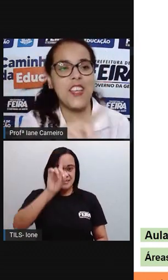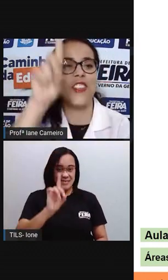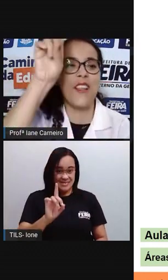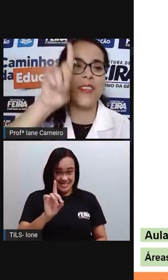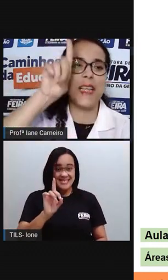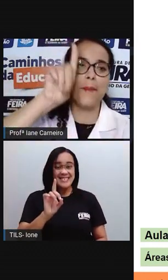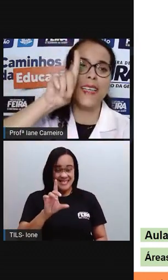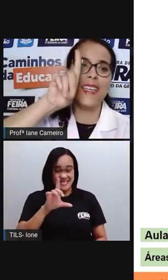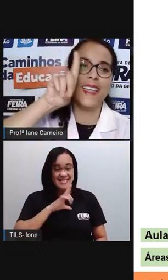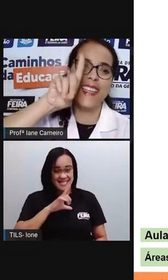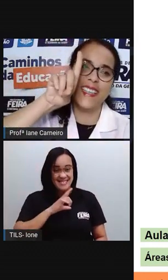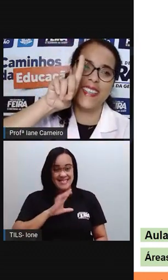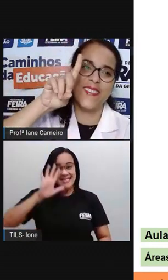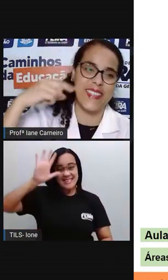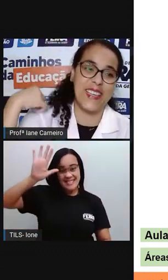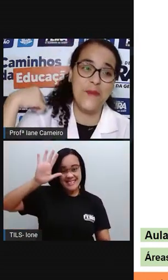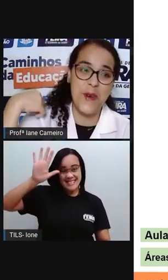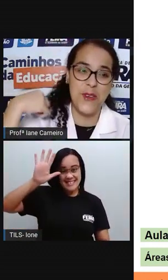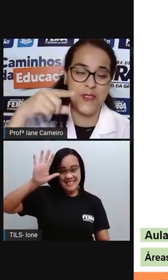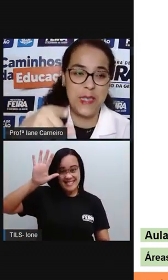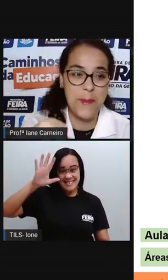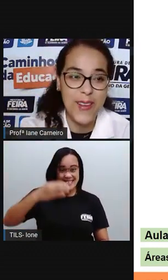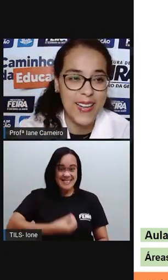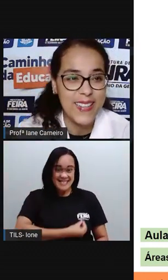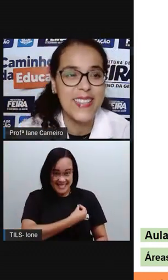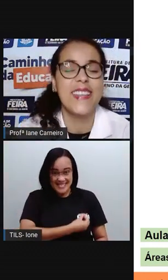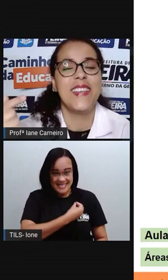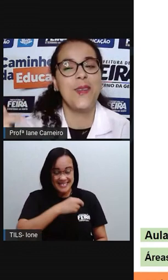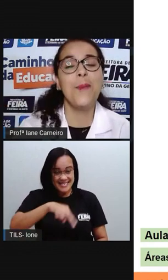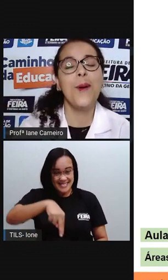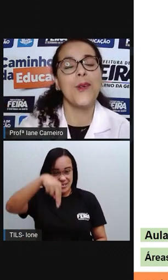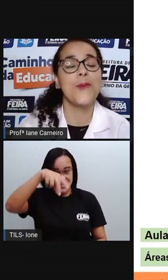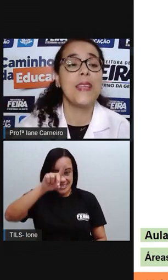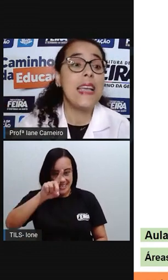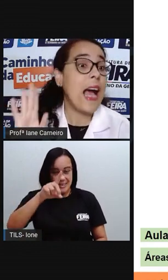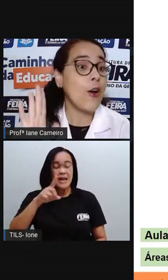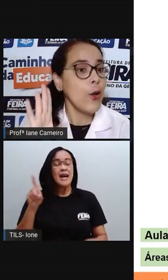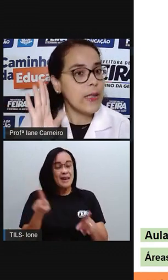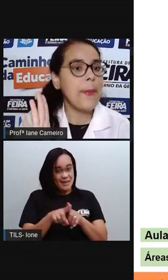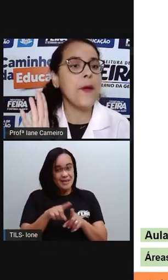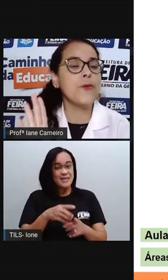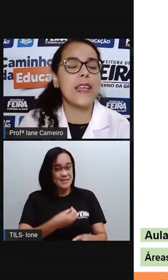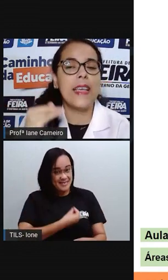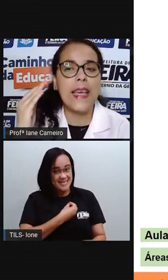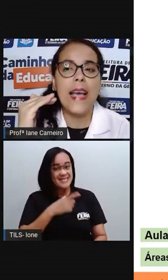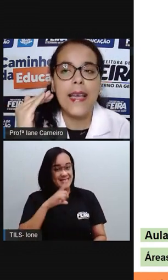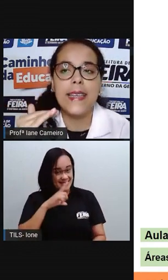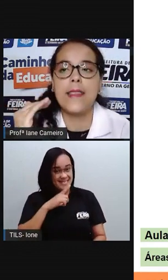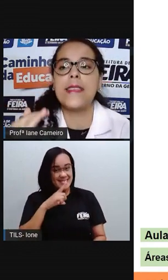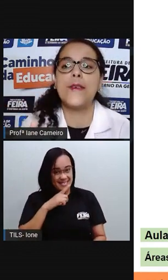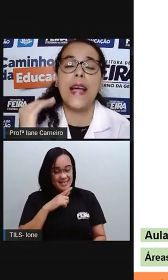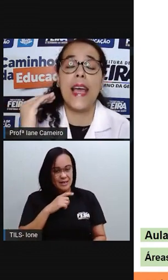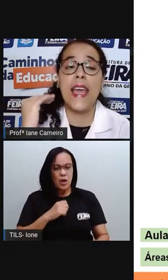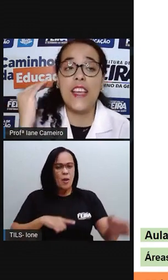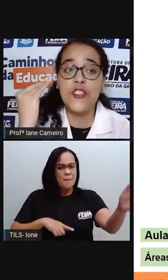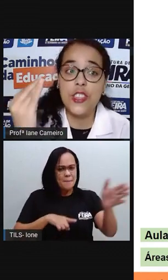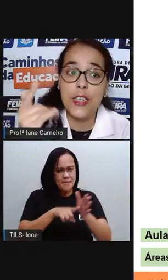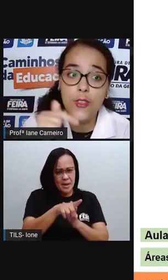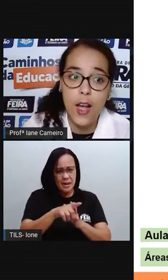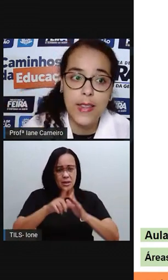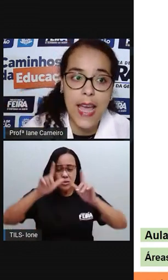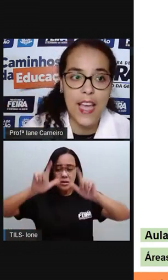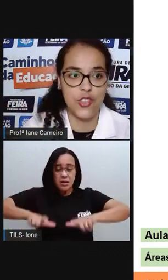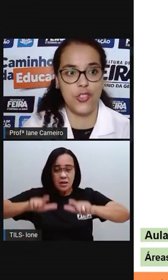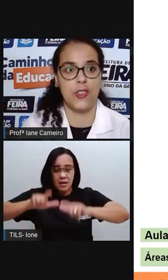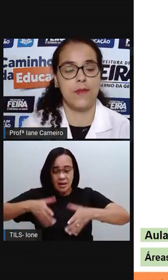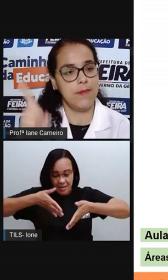Nordeste? Levanta a mão. Eu moro. Você mora? Eu moro. Agora, outra pergunta. Quem aí nasceu na região